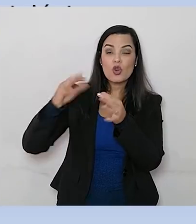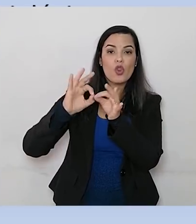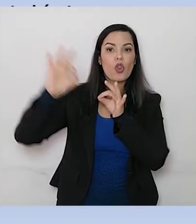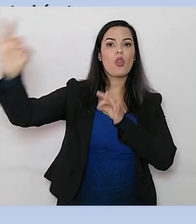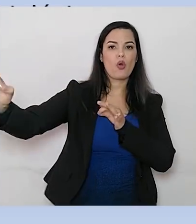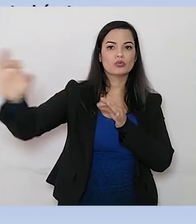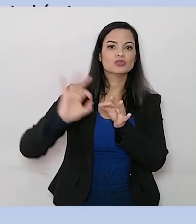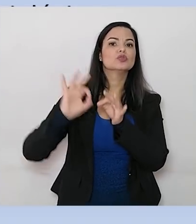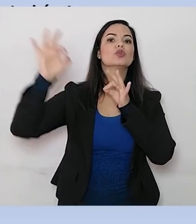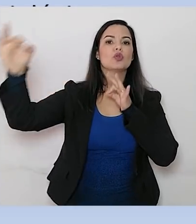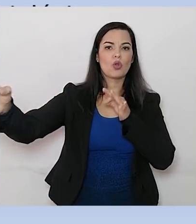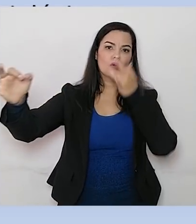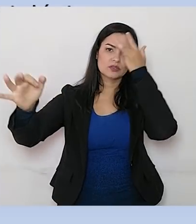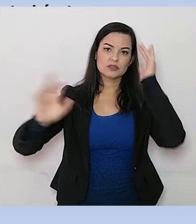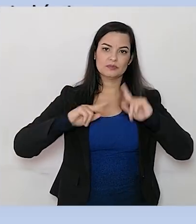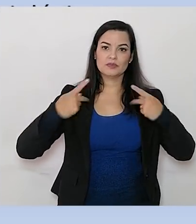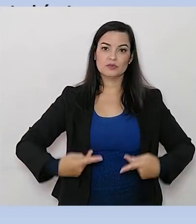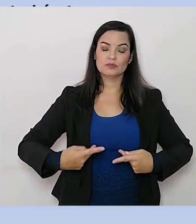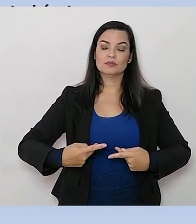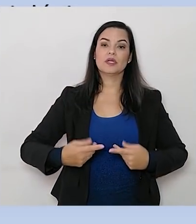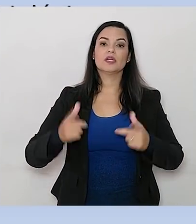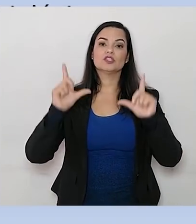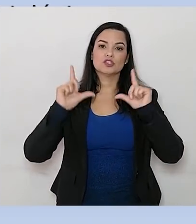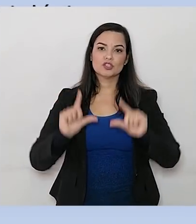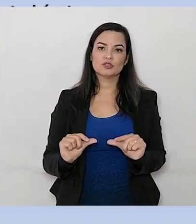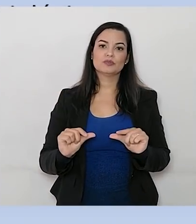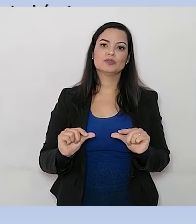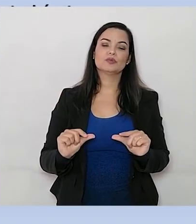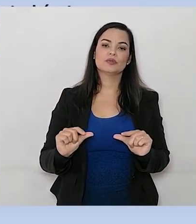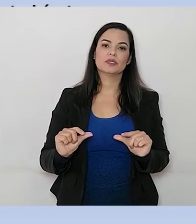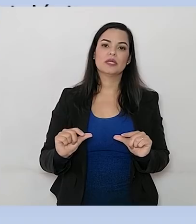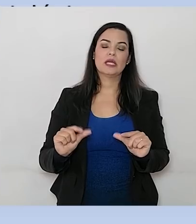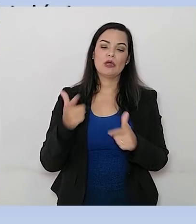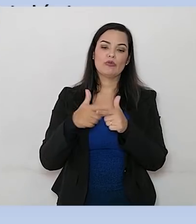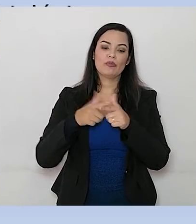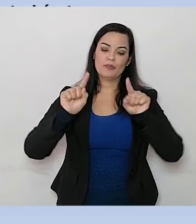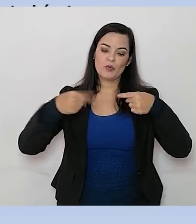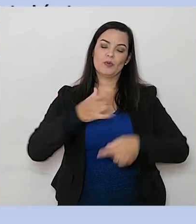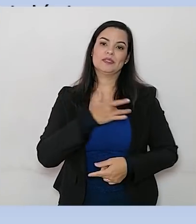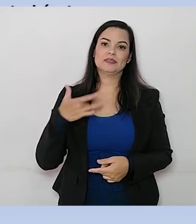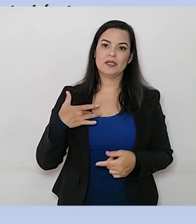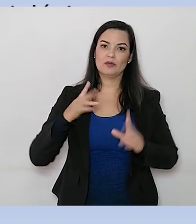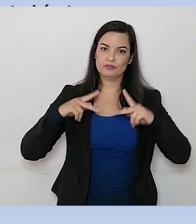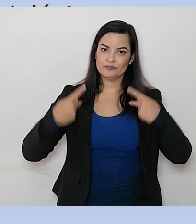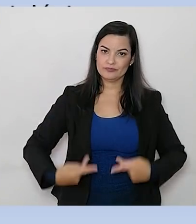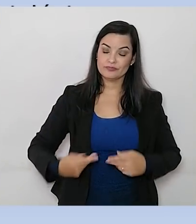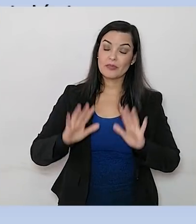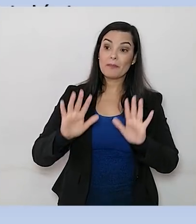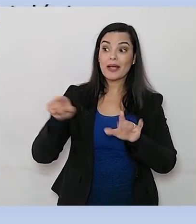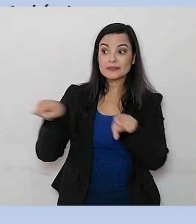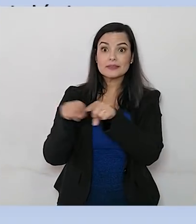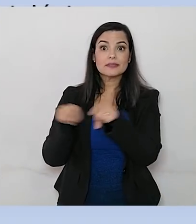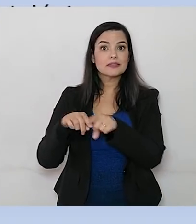aí diminuindo a taxa de infecção por essas doenças, né? Mas os insetos, eles também são importantes porque